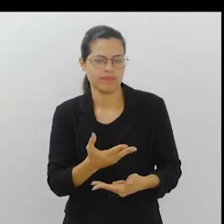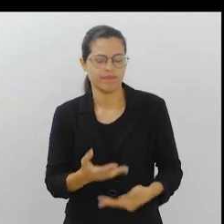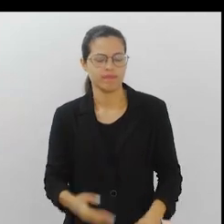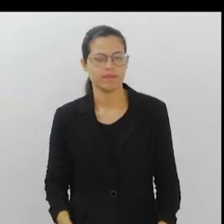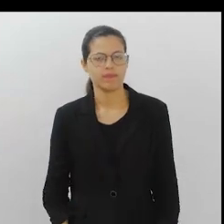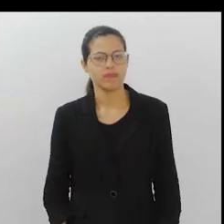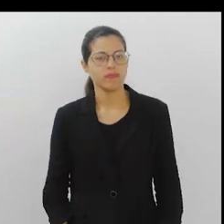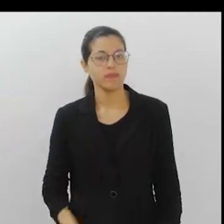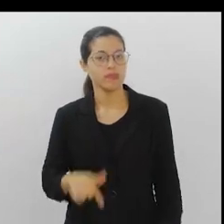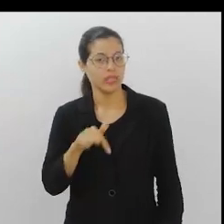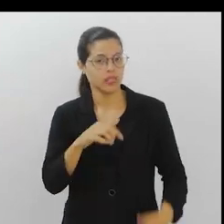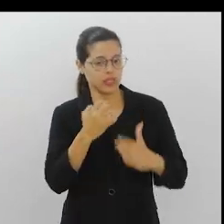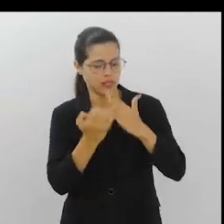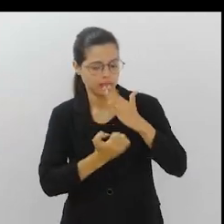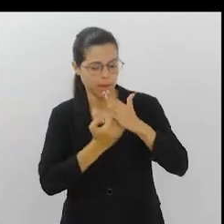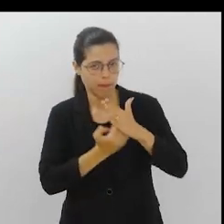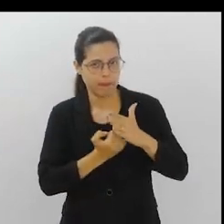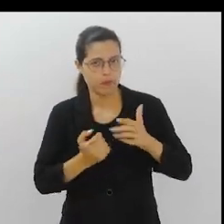completamente novo.